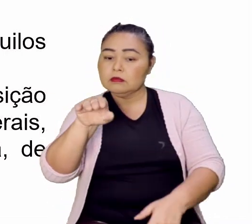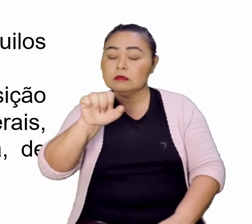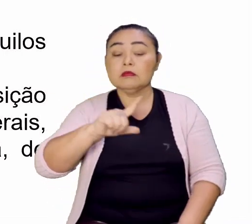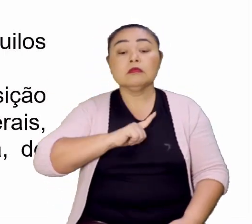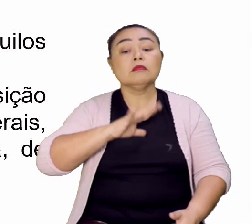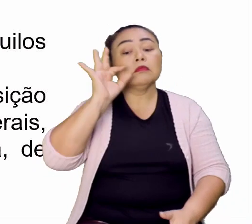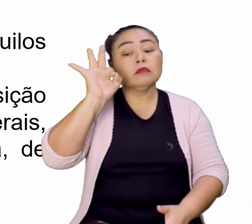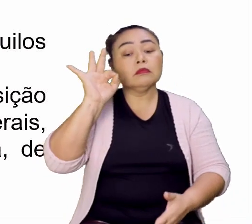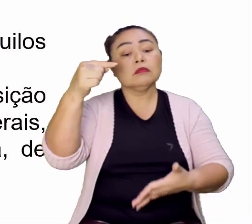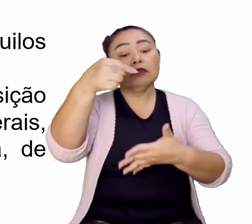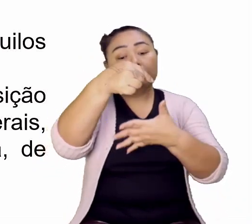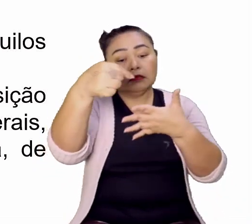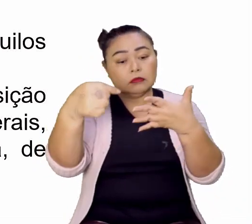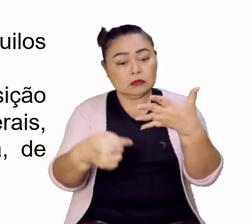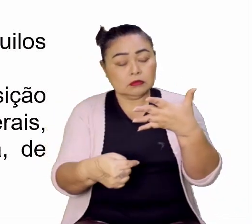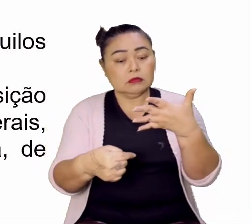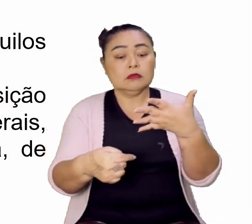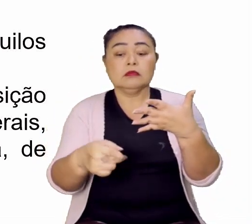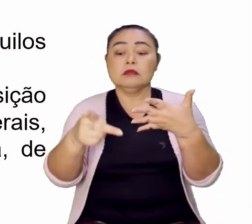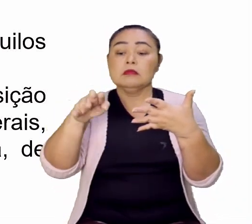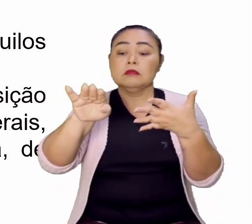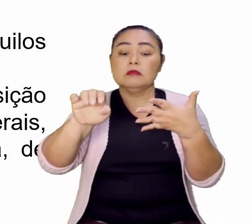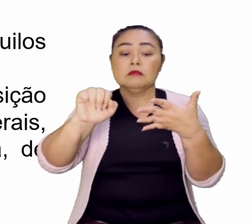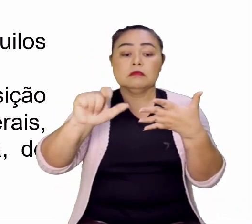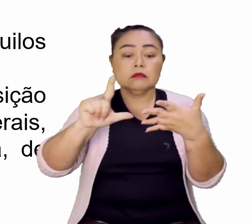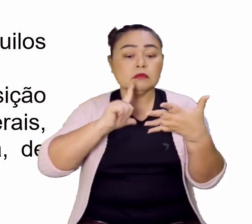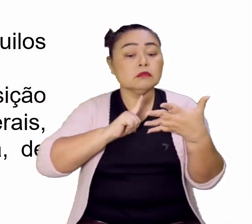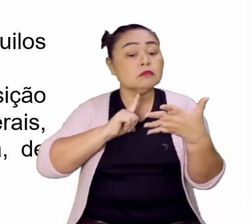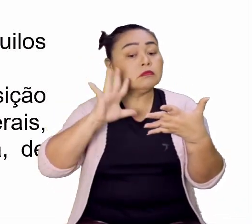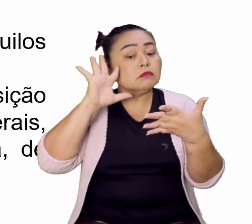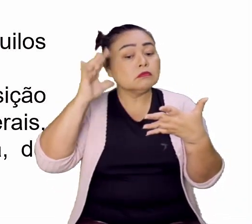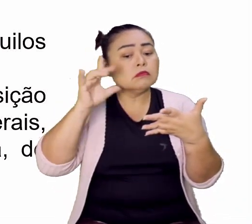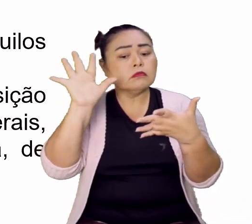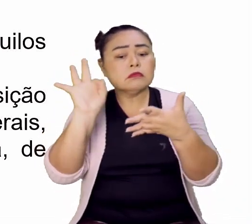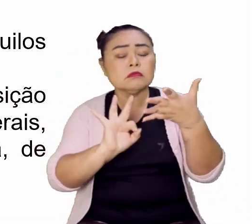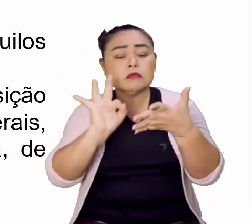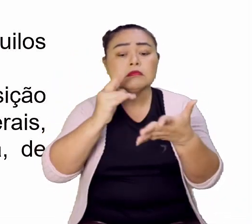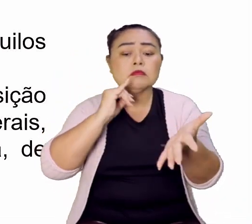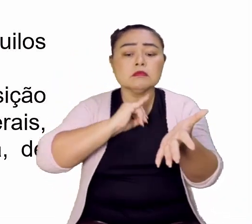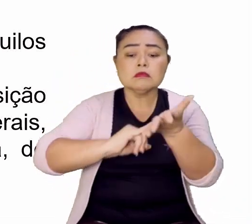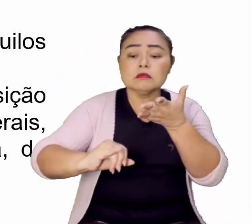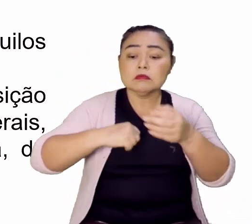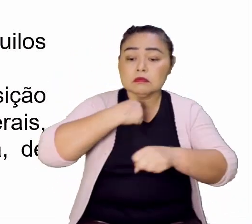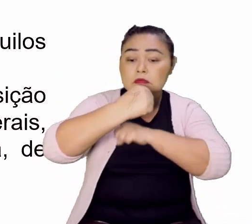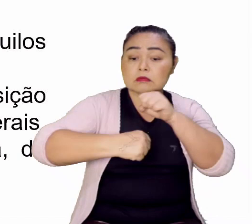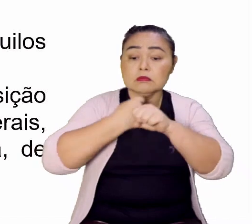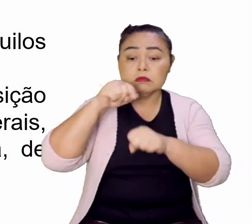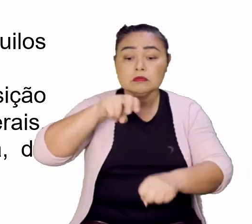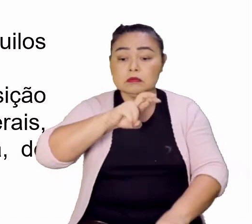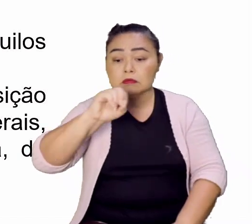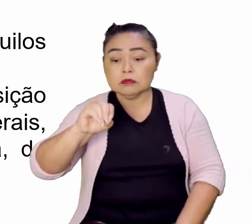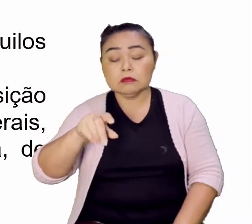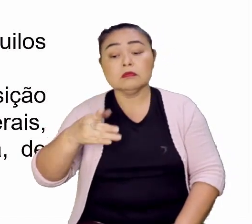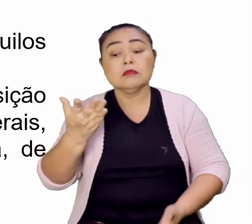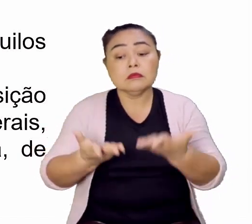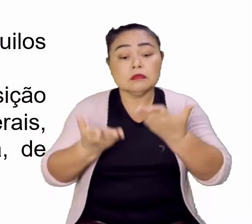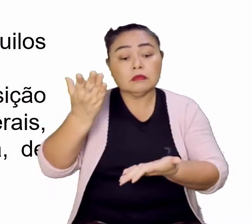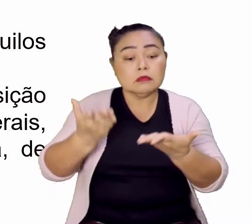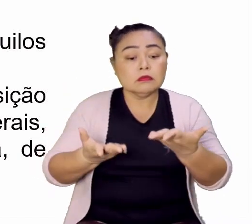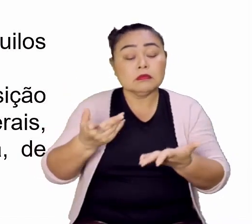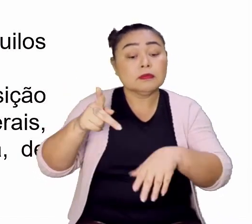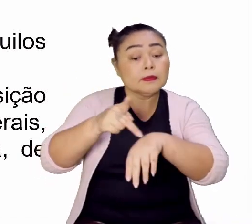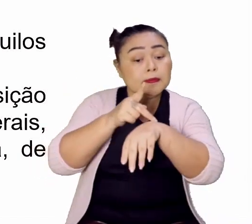é correto afirmar. A. Paulbal resolveu instituir a cobrança anual de 1.500 kg de prata